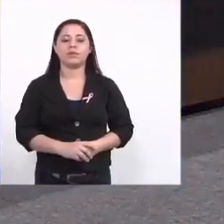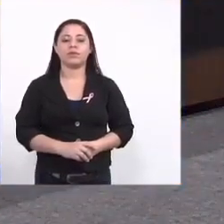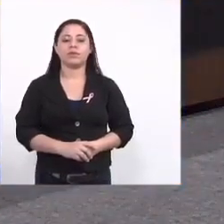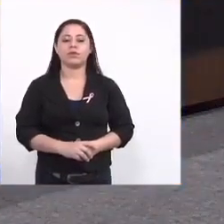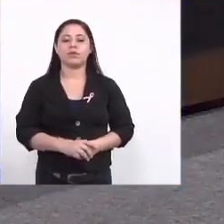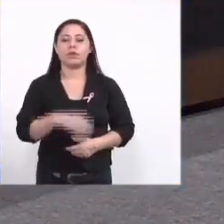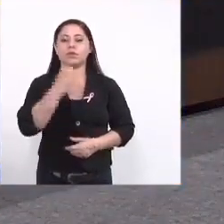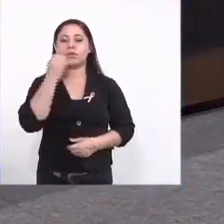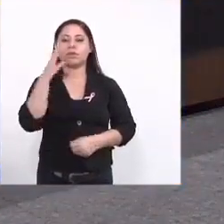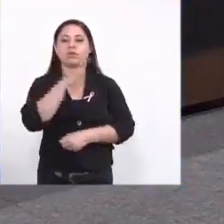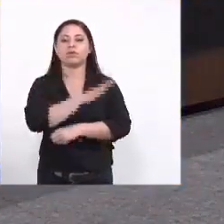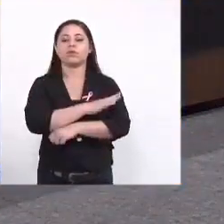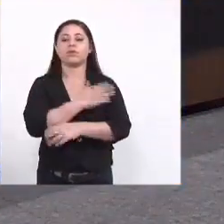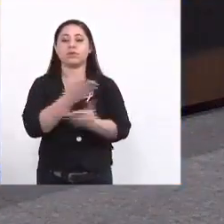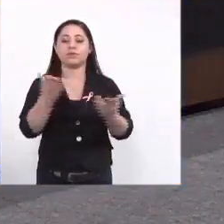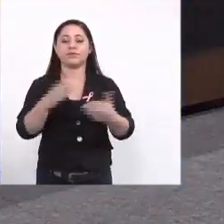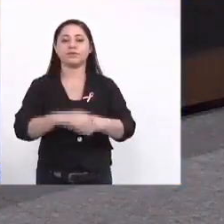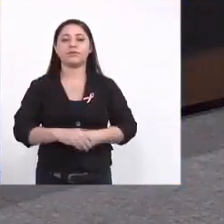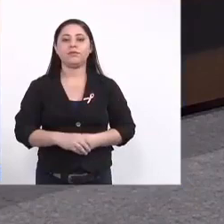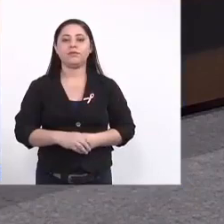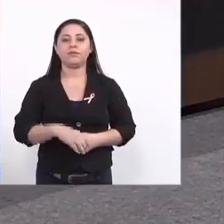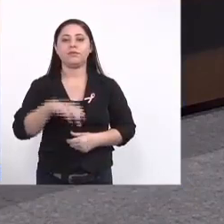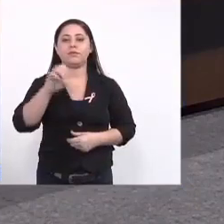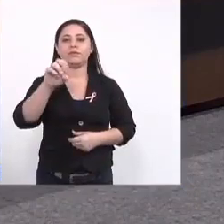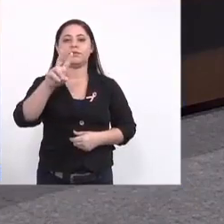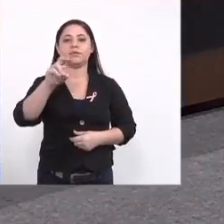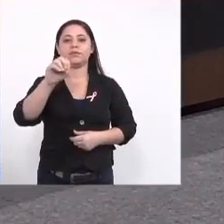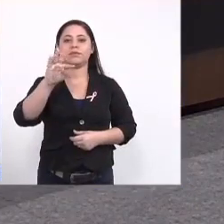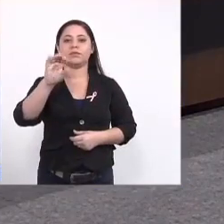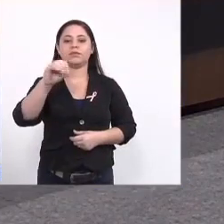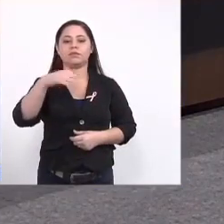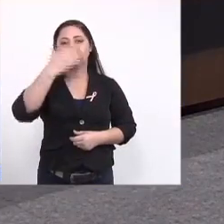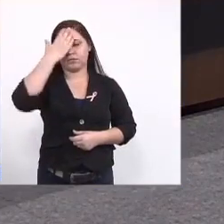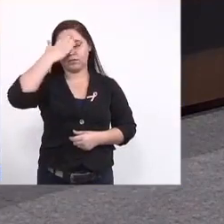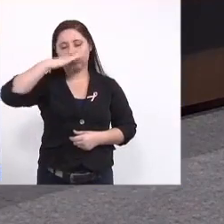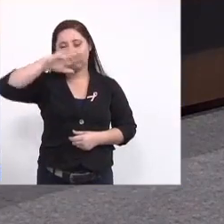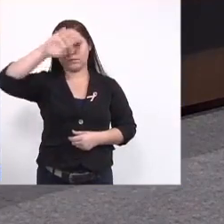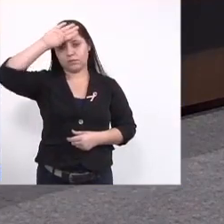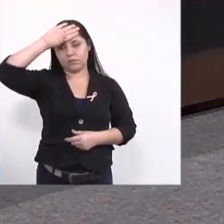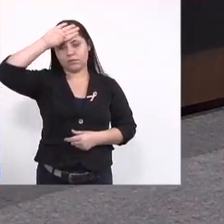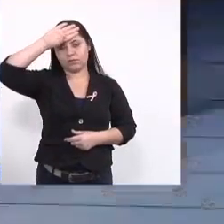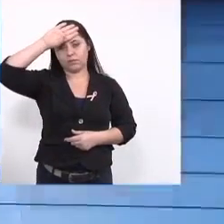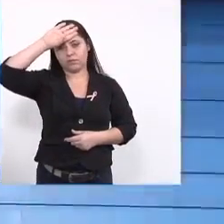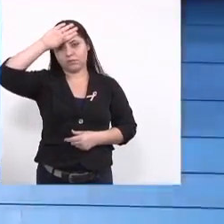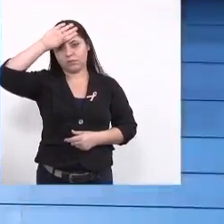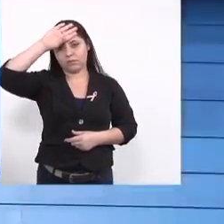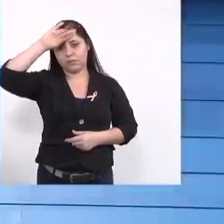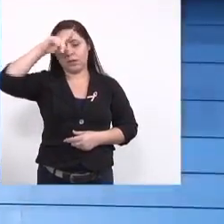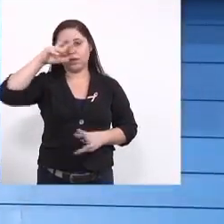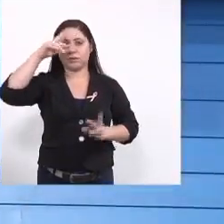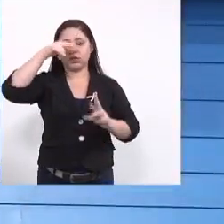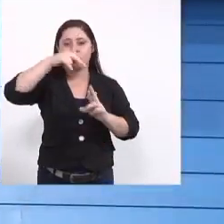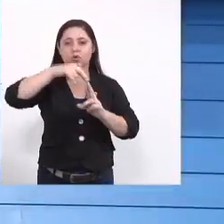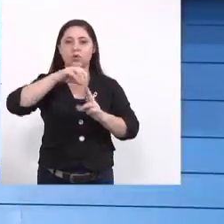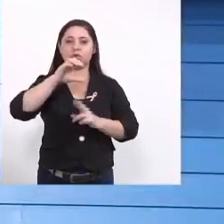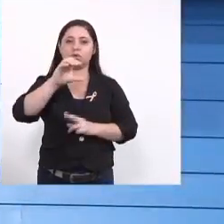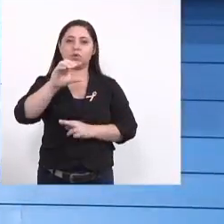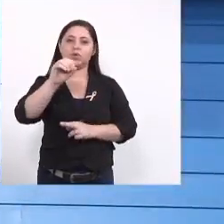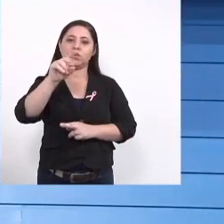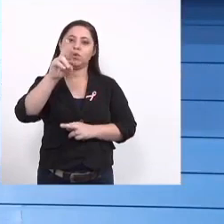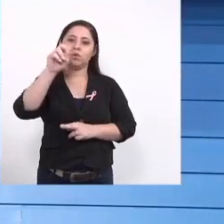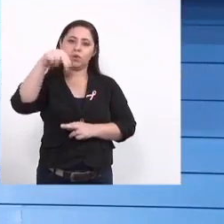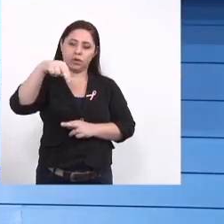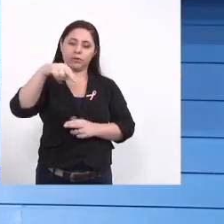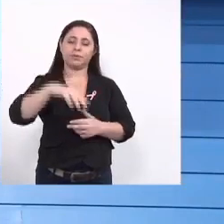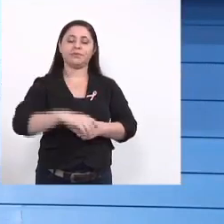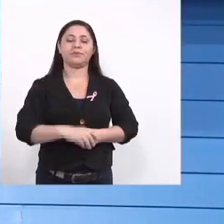boa tarde a todos meu nome é Everton eu sou enfermeiro e estou representando o conselho regional de enfermagem aqui